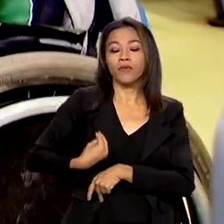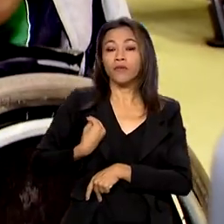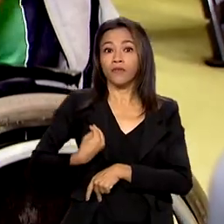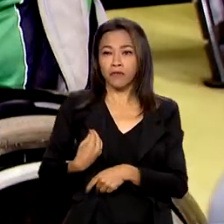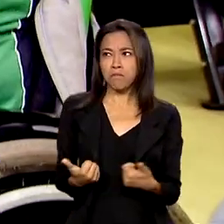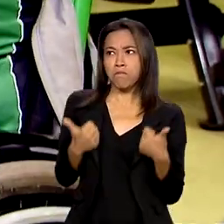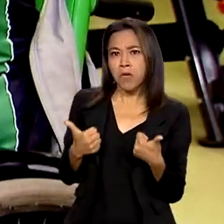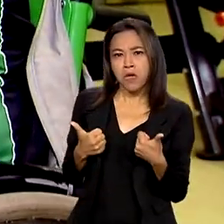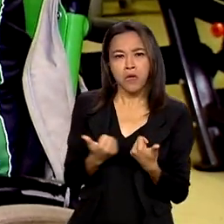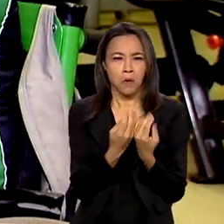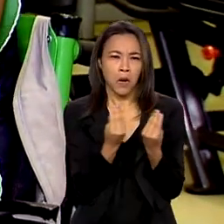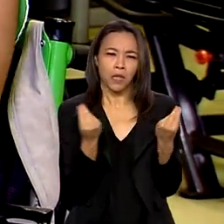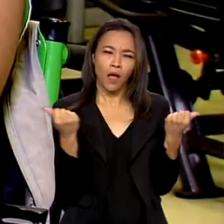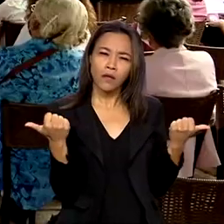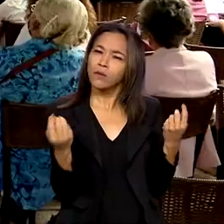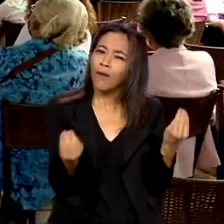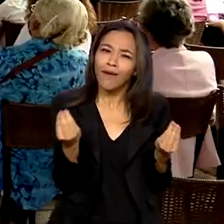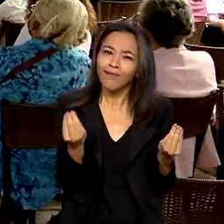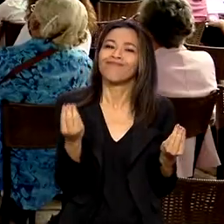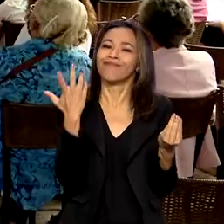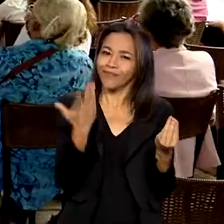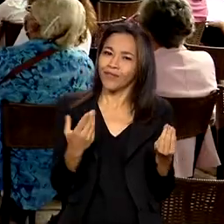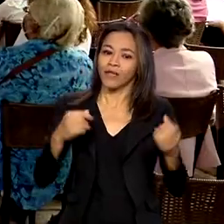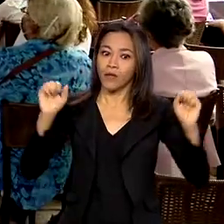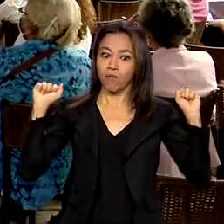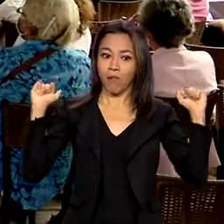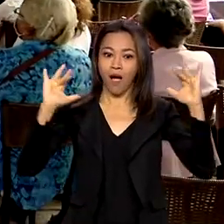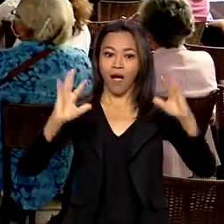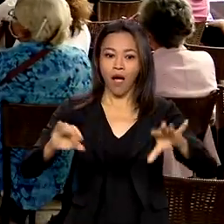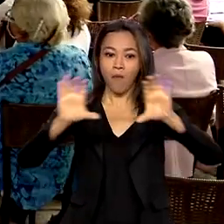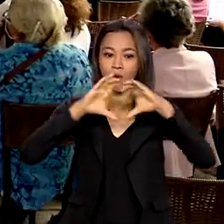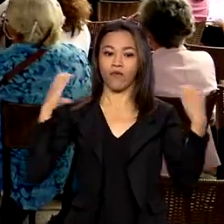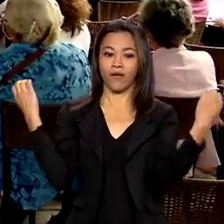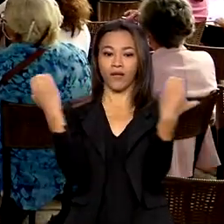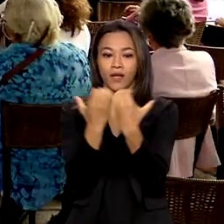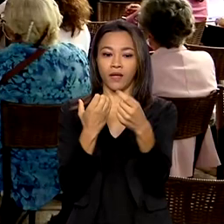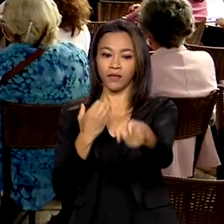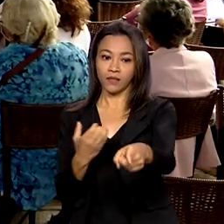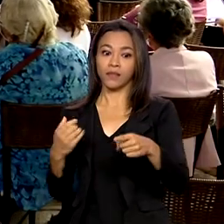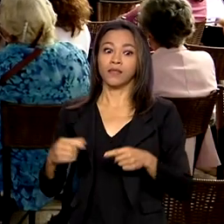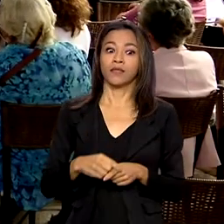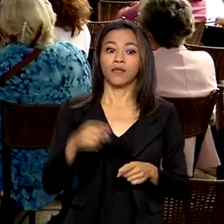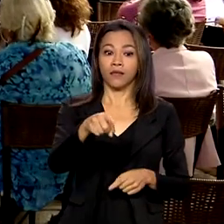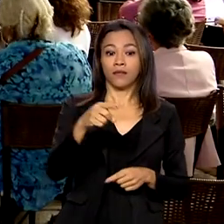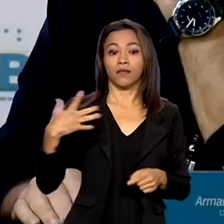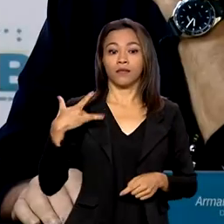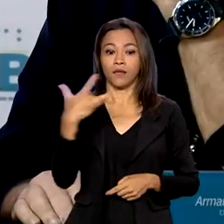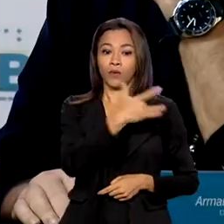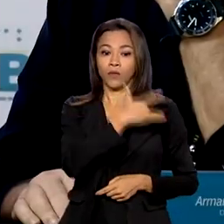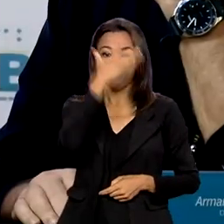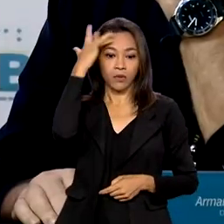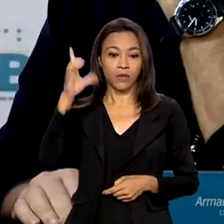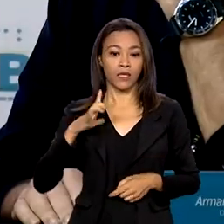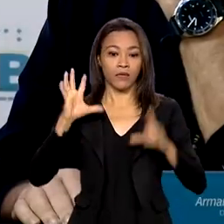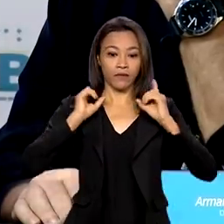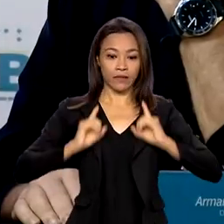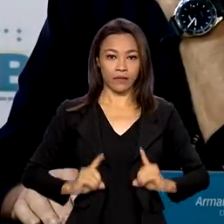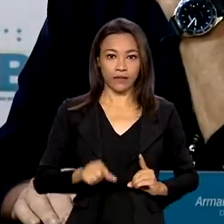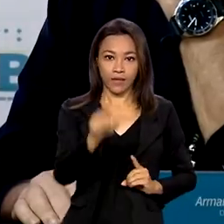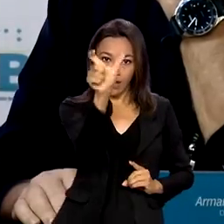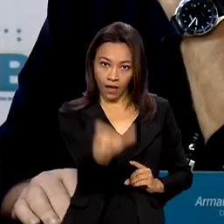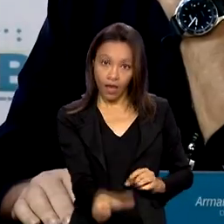de vida desse público, foi realizada a Conferência Livre da Saúde da Pessoa com Deficiência. É um momento de